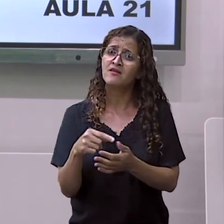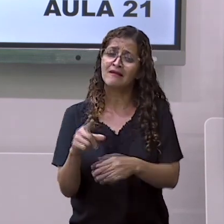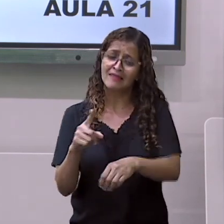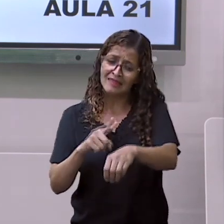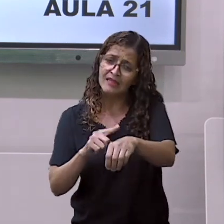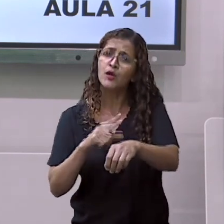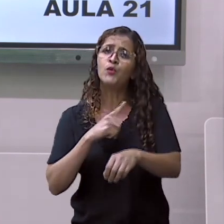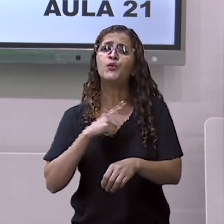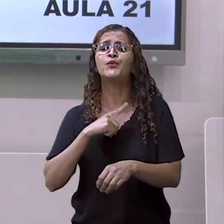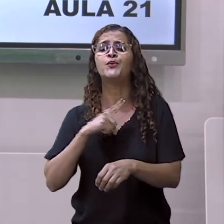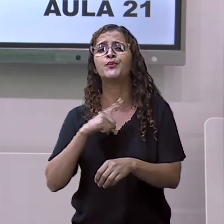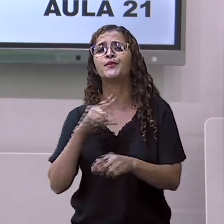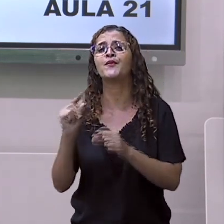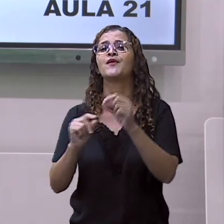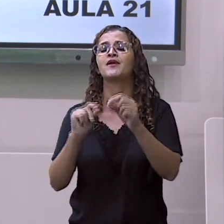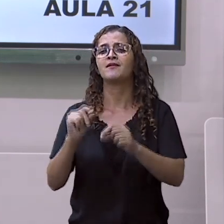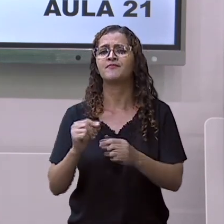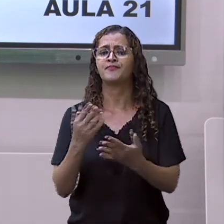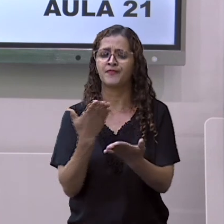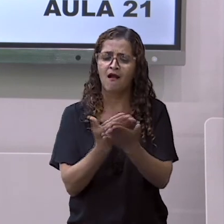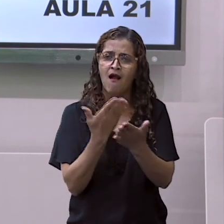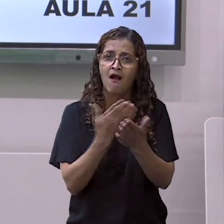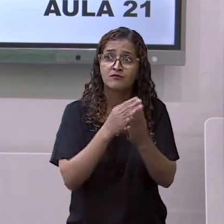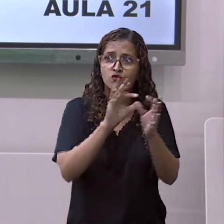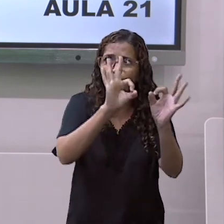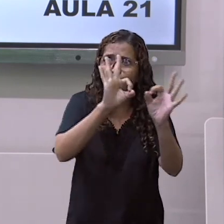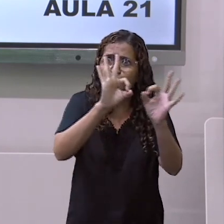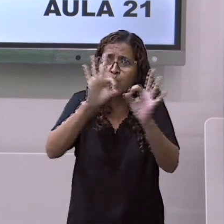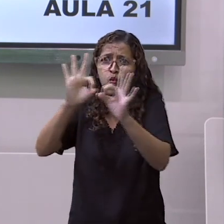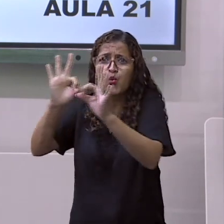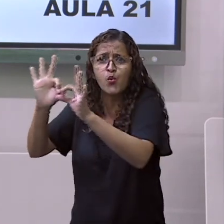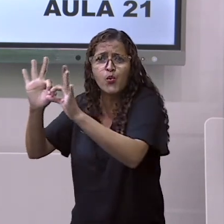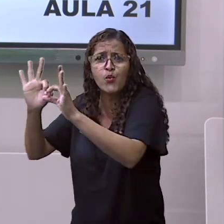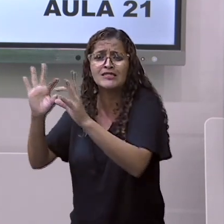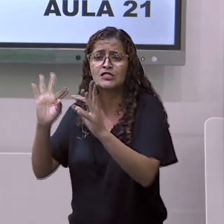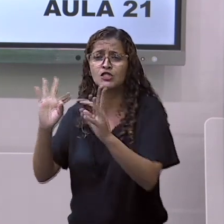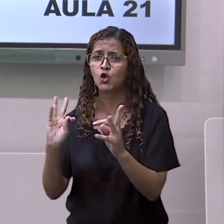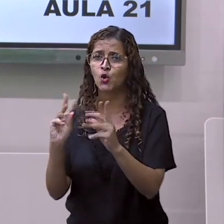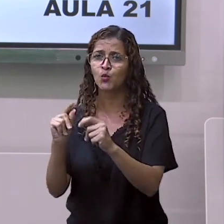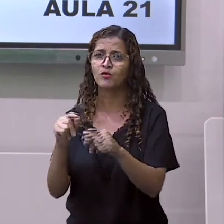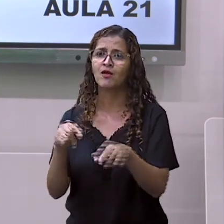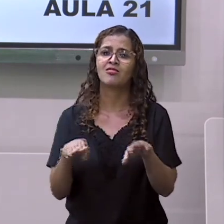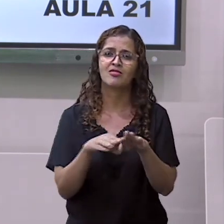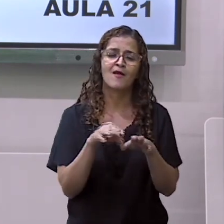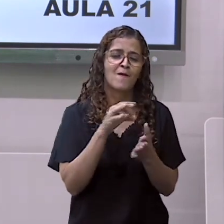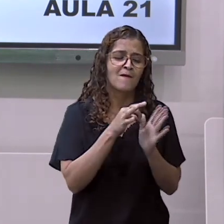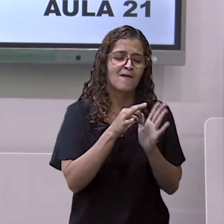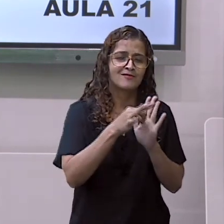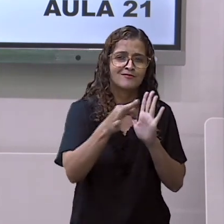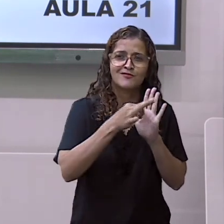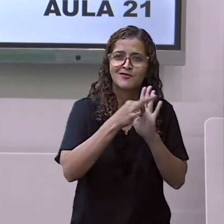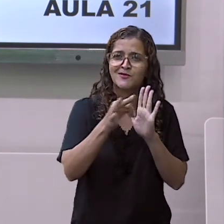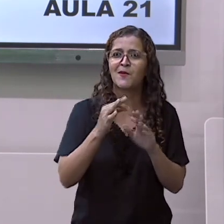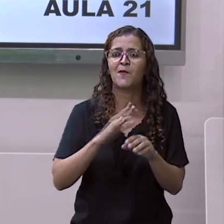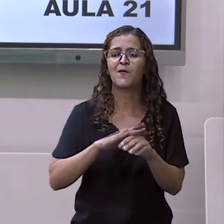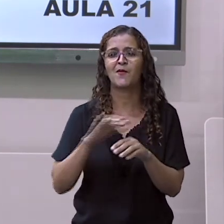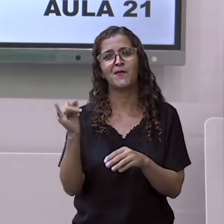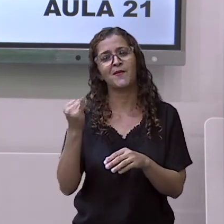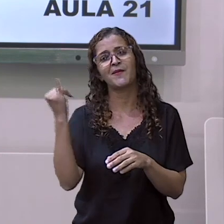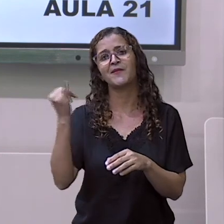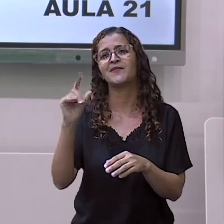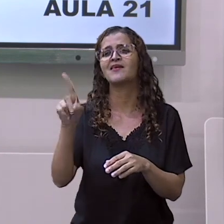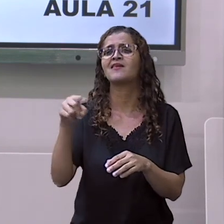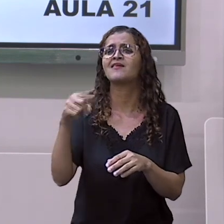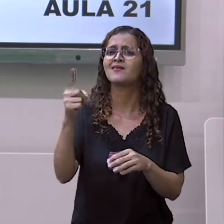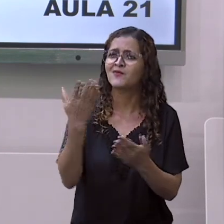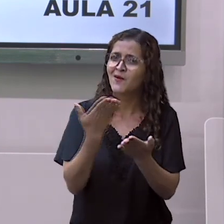todas as nossas aulas, as dicas, que são legais demais. Tá bom? Até a próxima aula, que vai ser